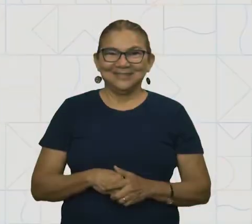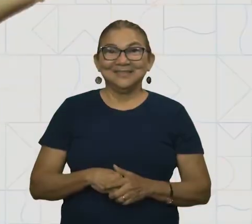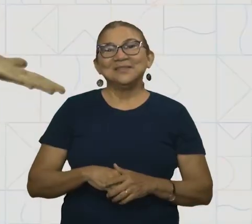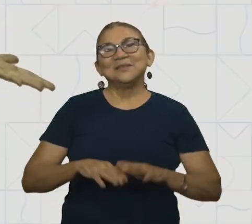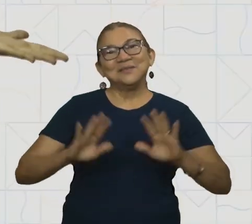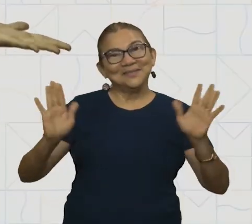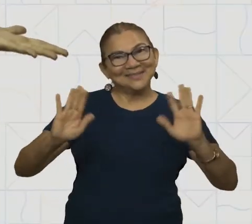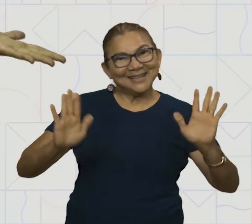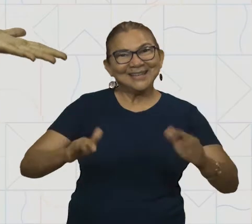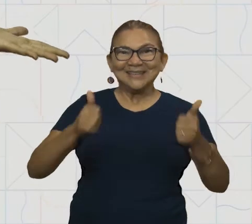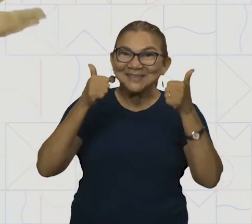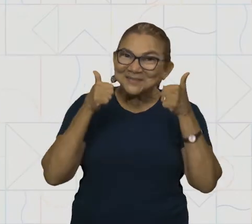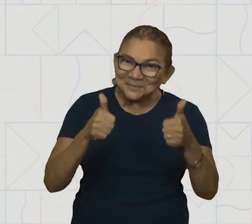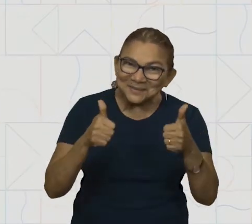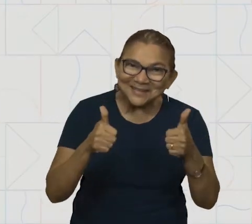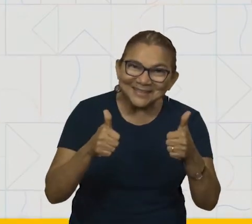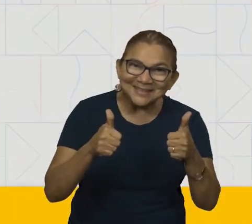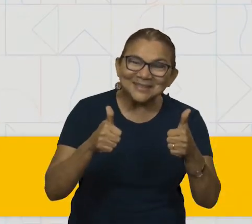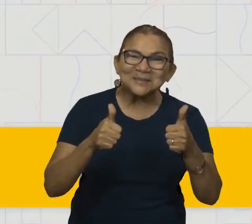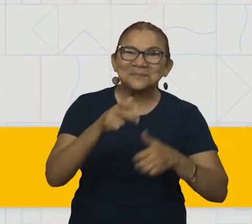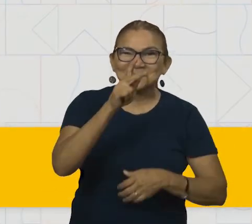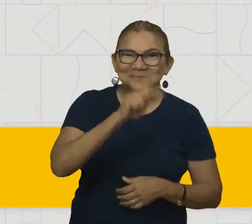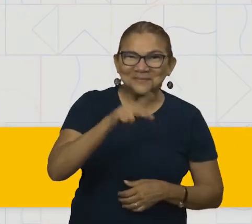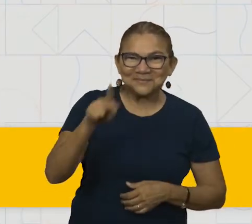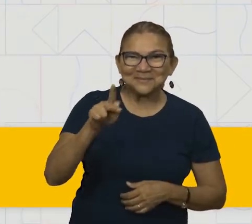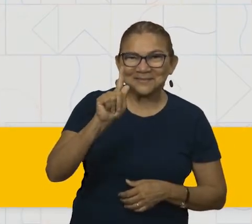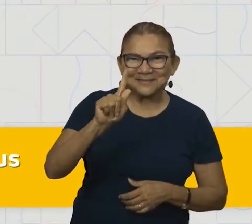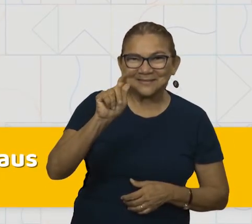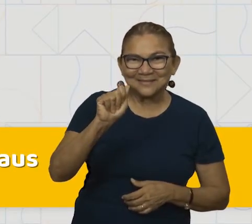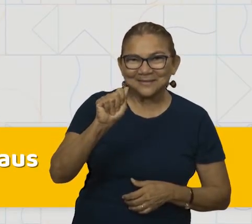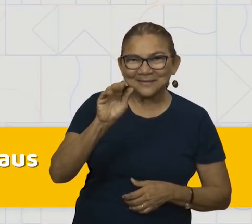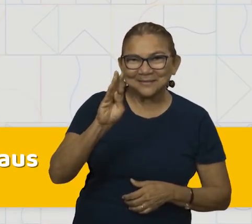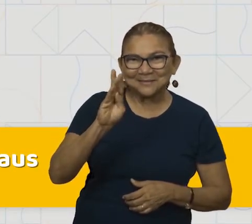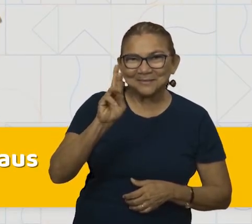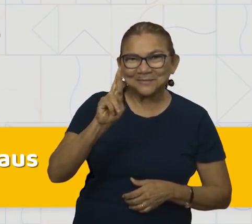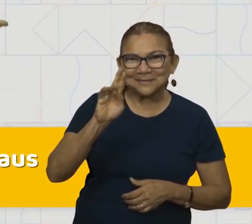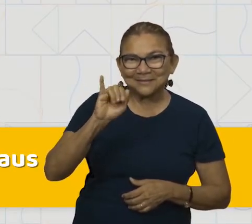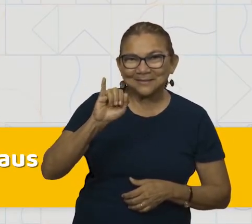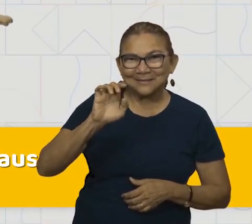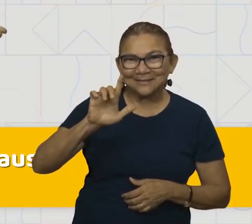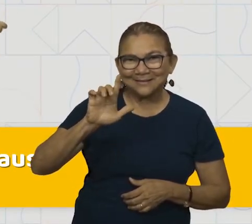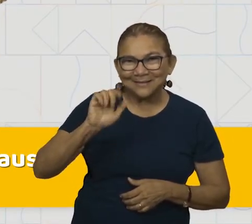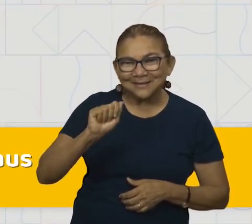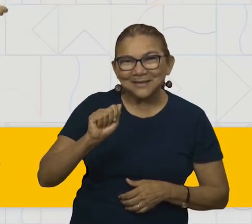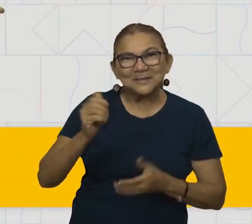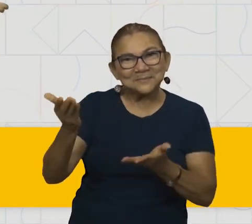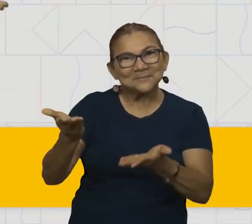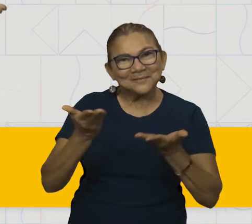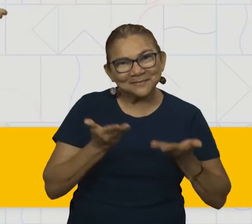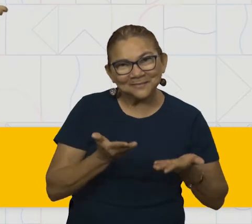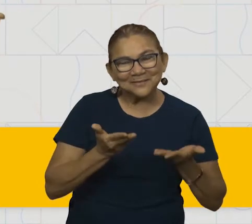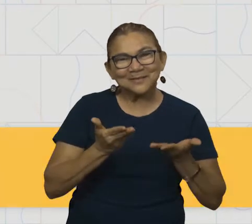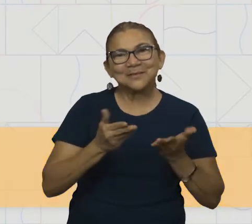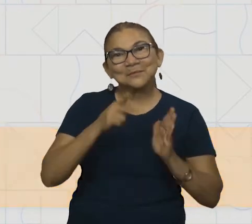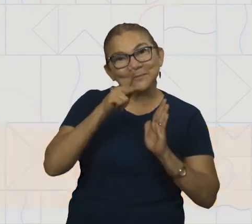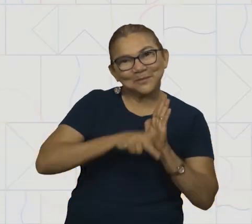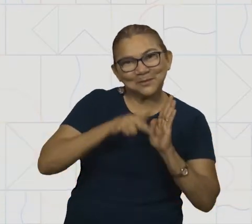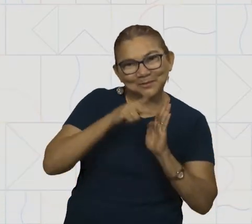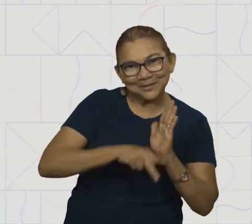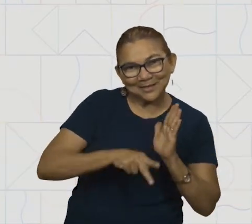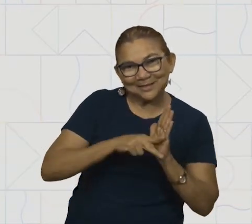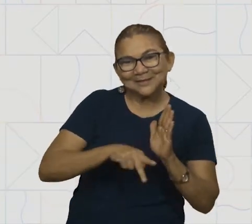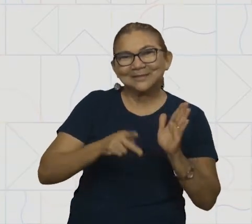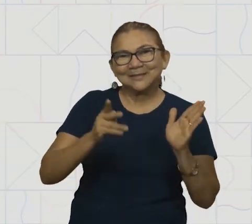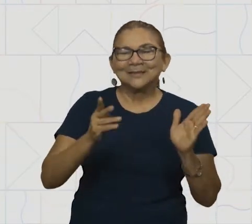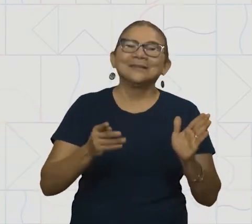Olá, tudo bem? Eu sou a professora Gabriela Drummond. Bem-vindos ao projeto Aprender Além da Escola, do Centro